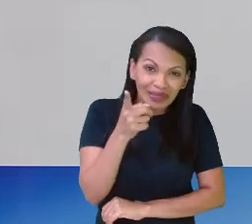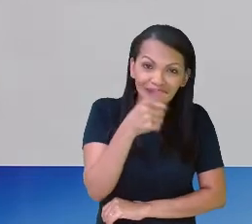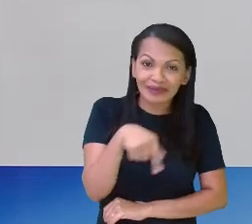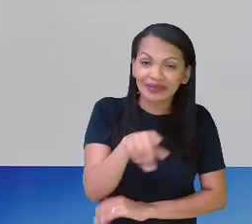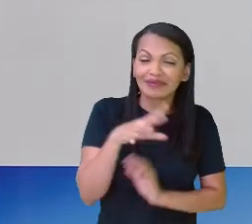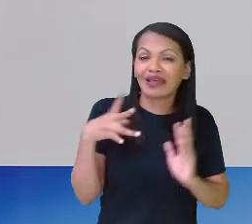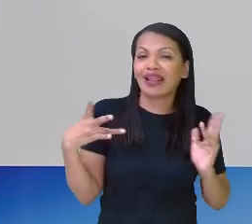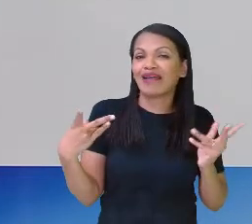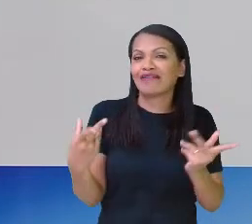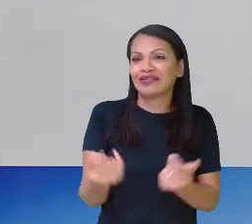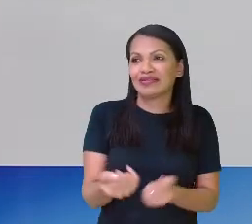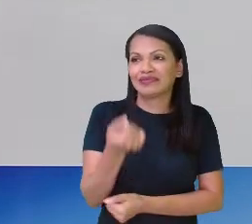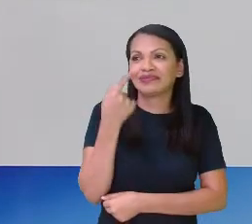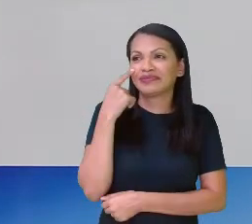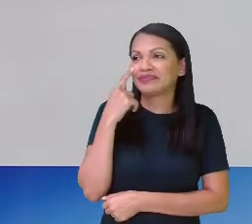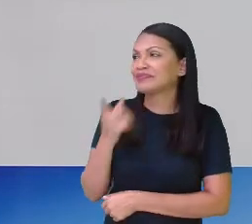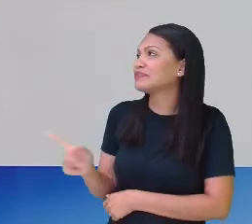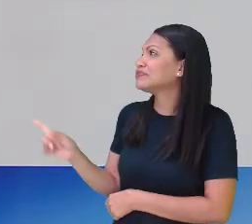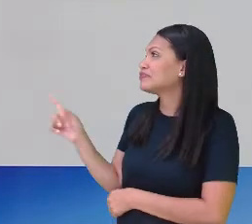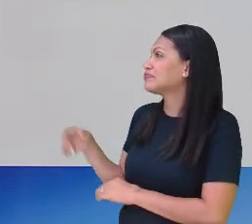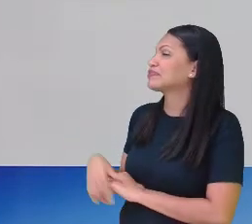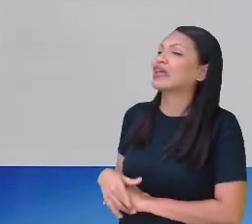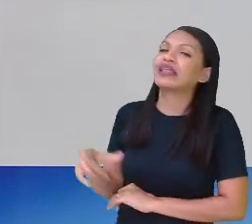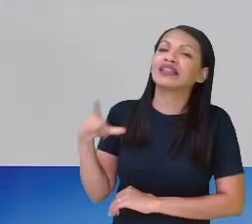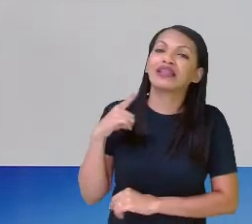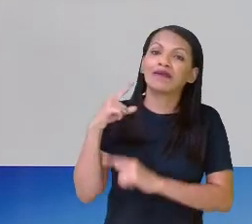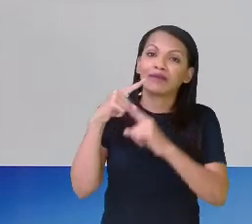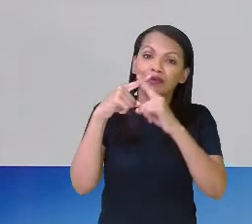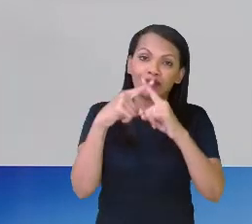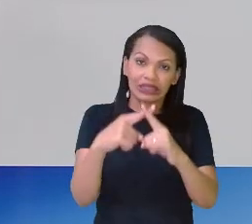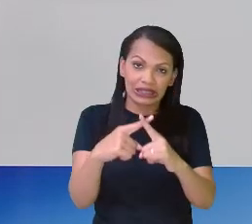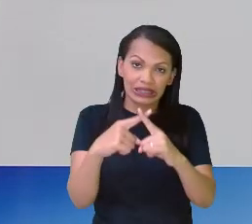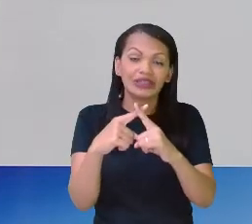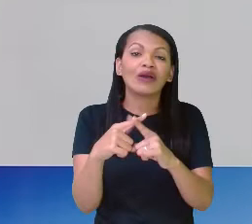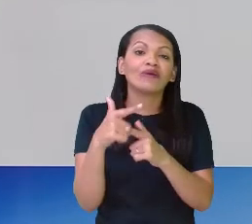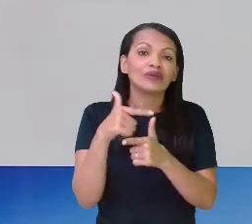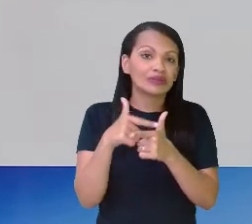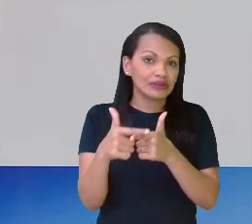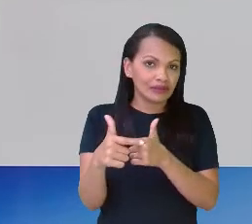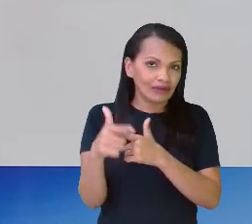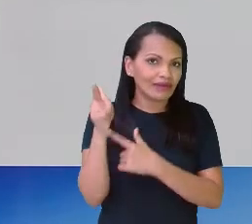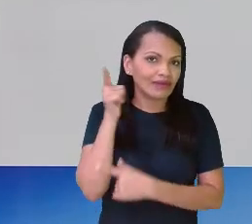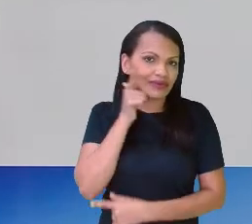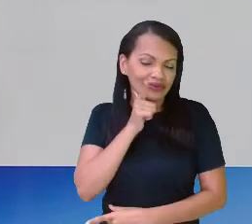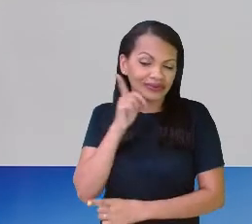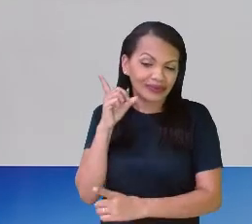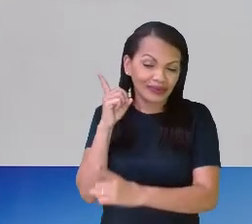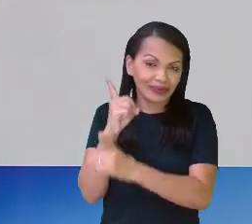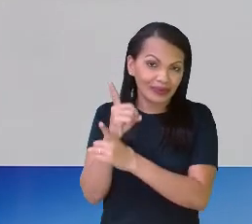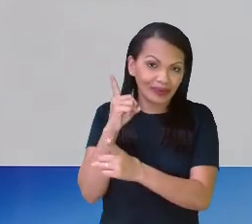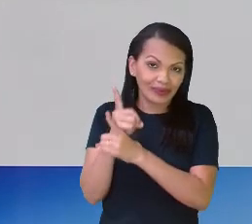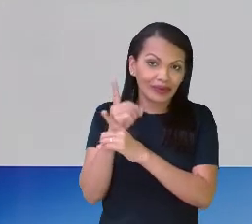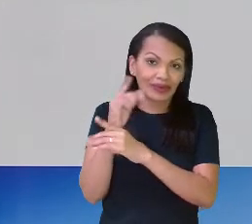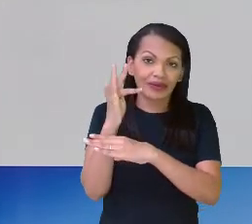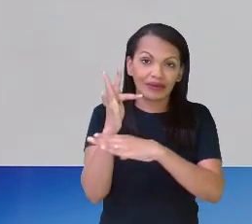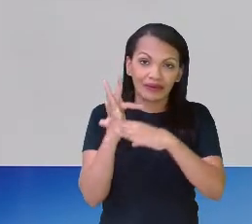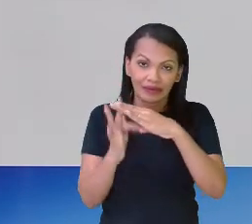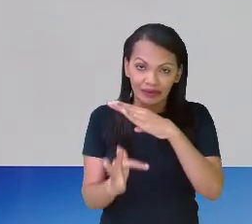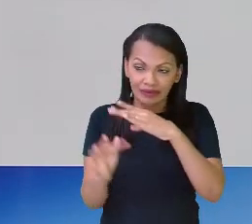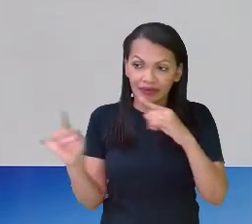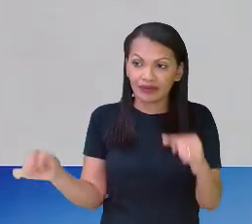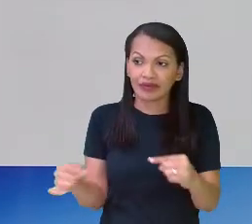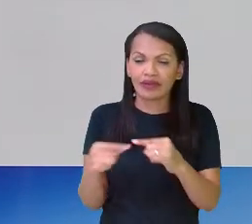vocês são. Então, eu tenho multiplicação e divisão e consigo encontrar minhas frações equivalentes. Ficou em dúvida,